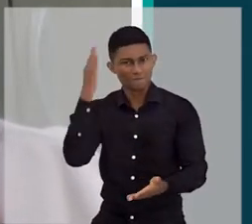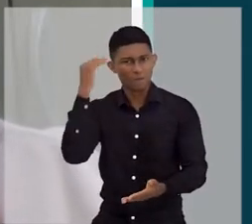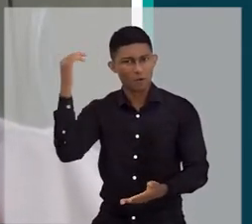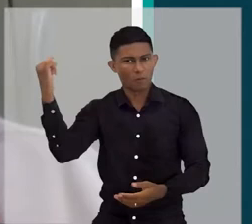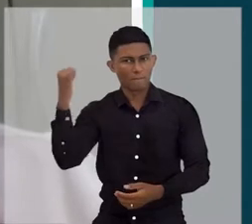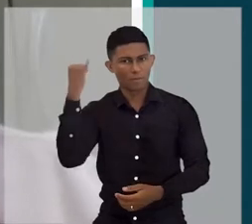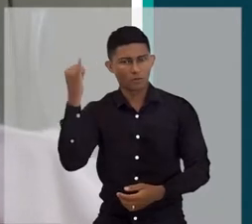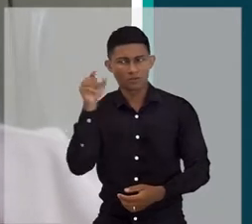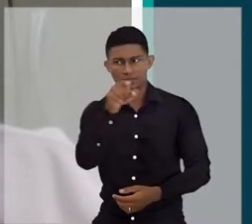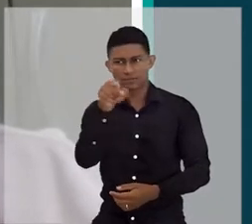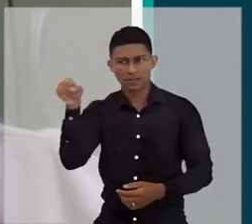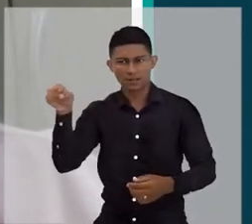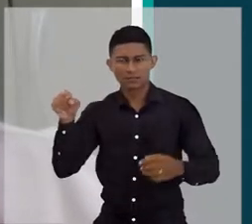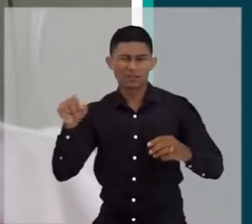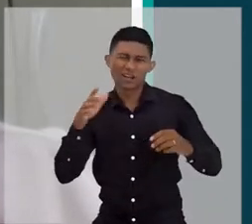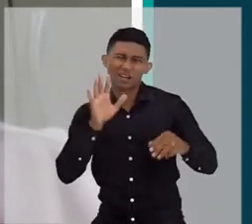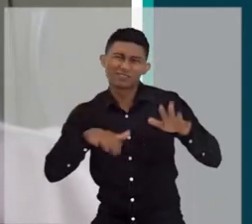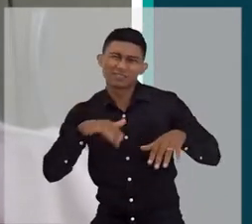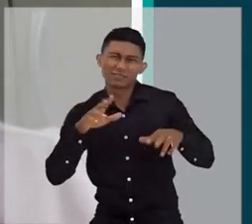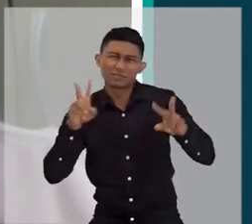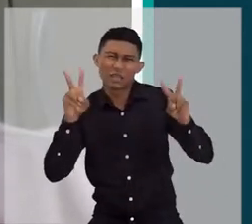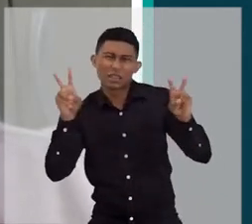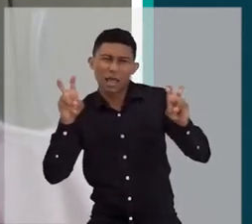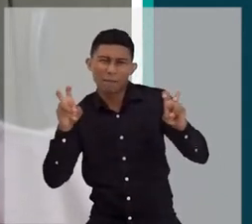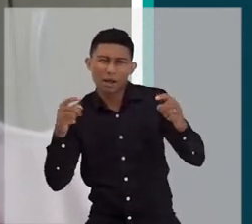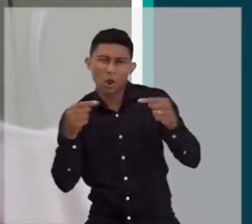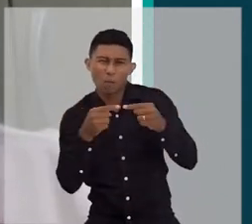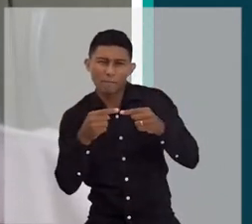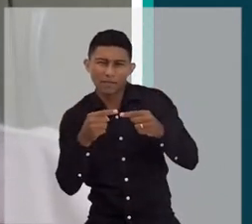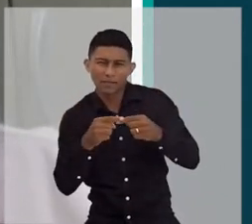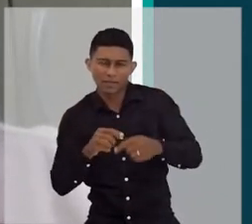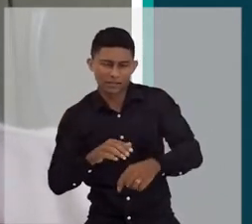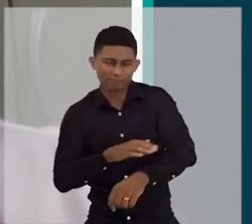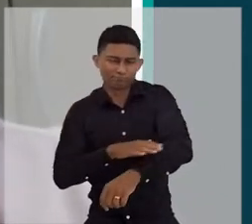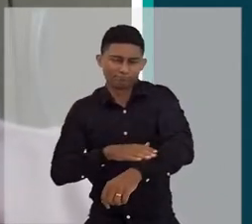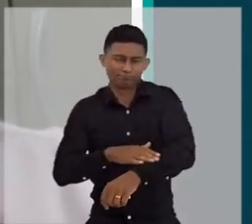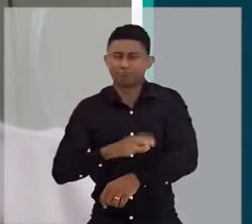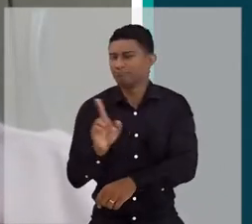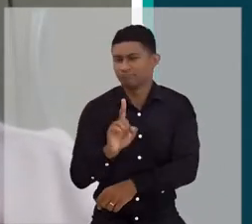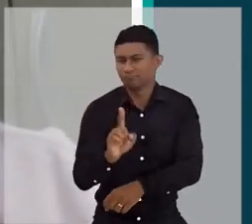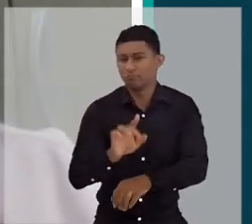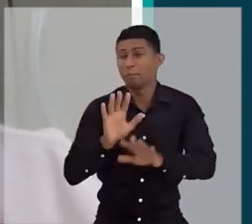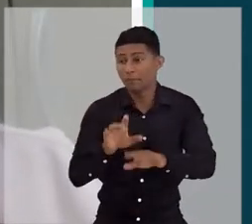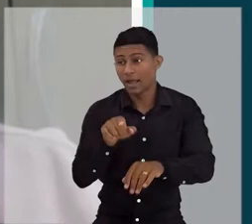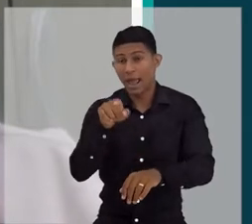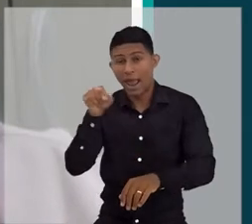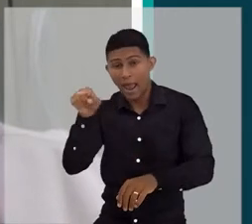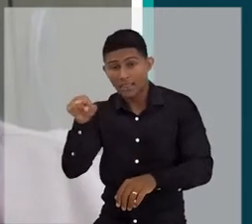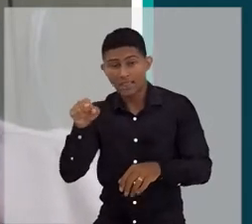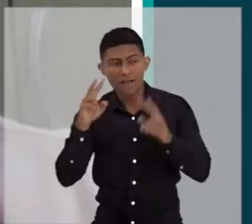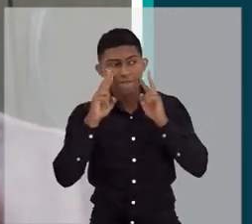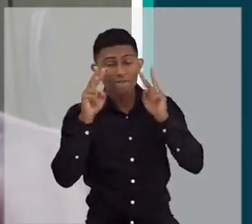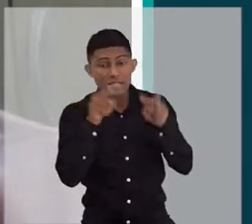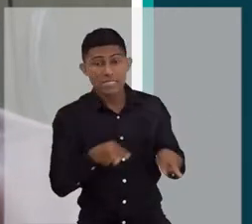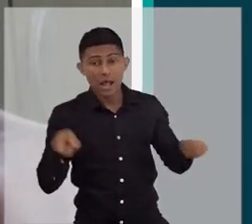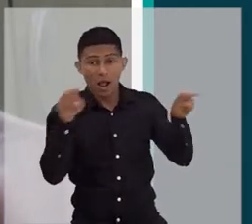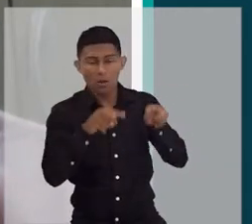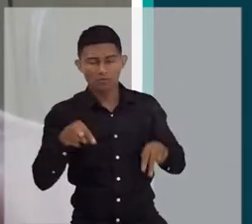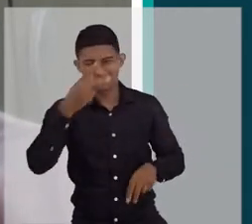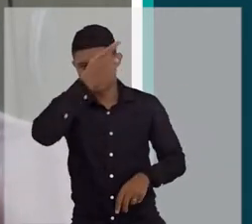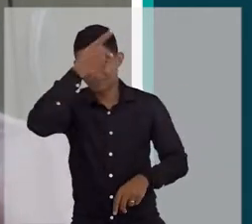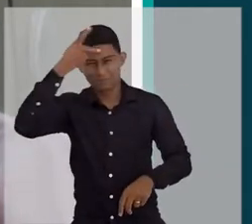de temas que, às vezes, não é sobre um tema racial propriamente, mas é uma visão de uma pessoa negra sobre